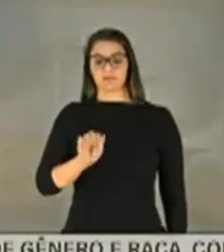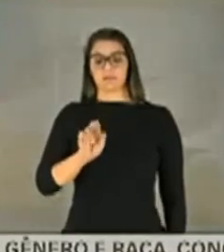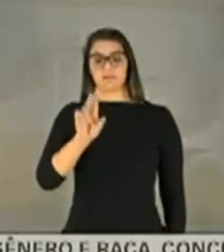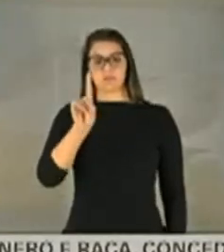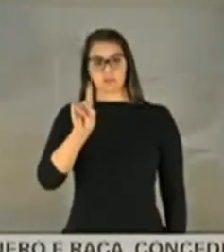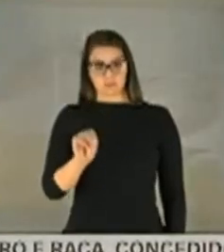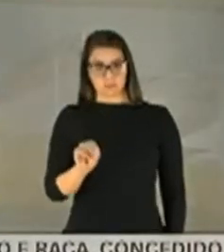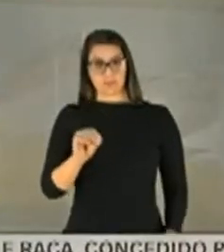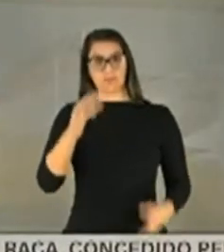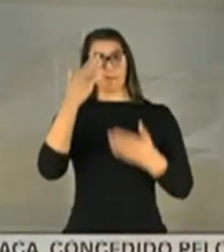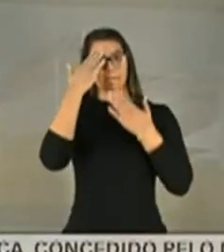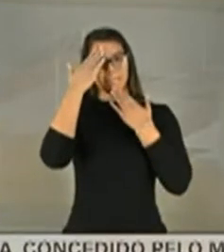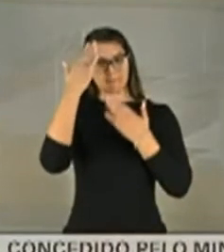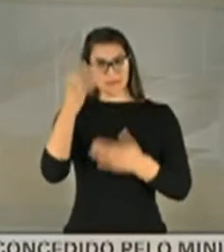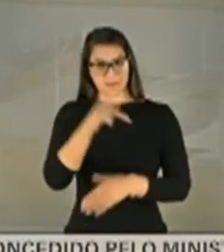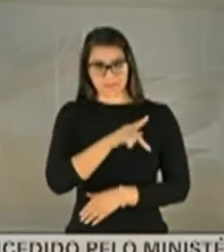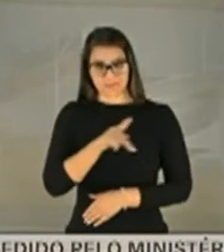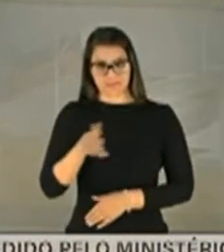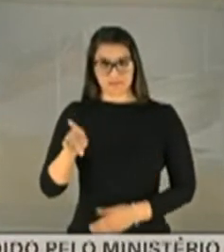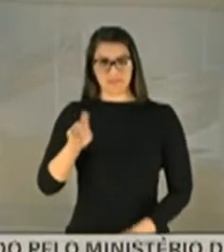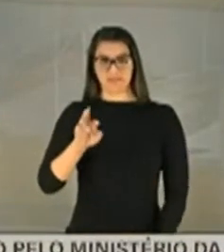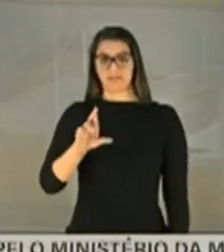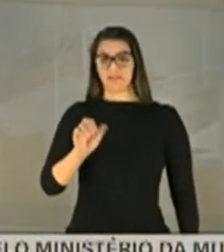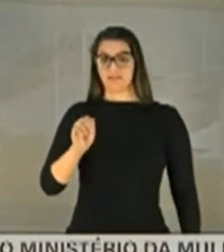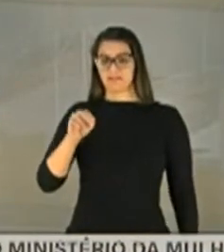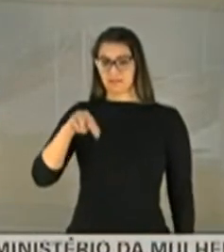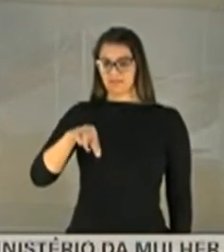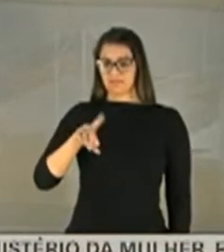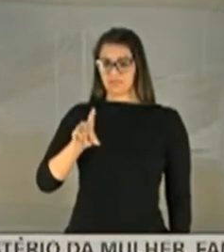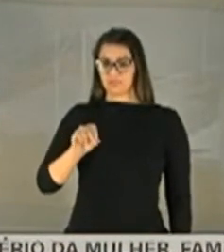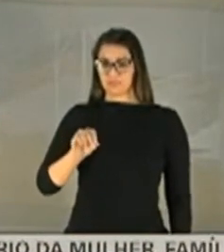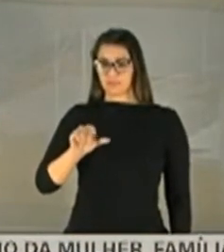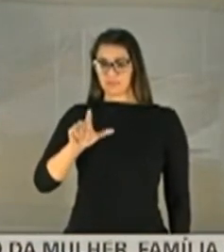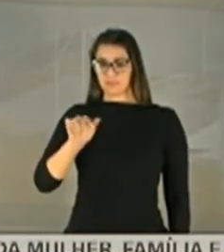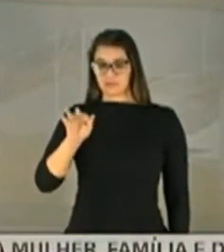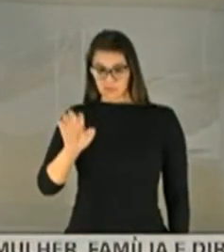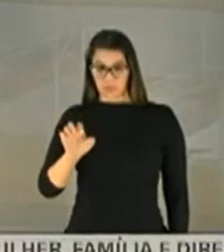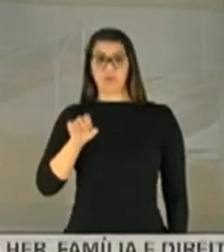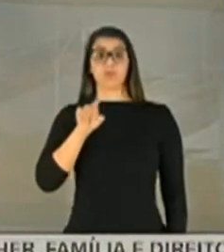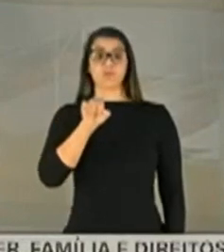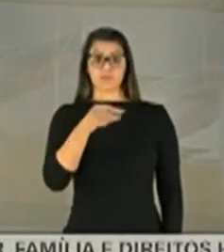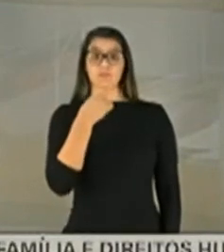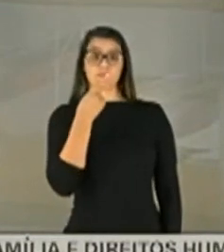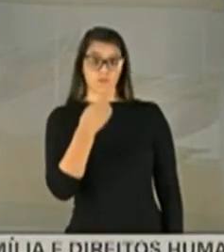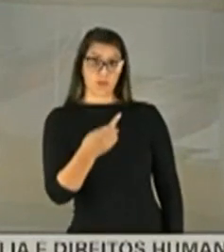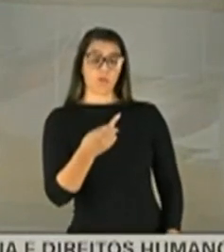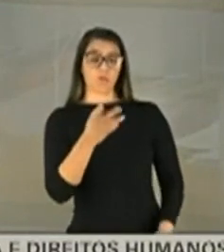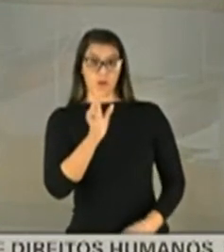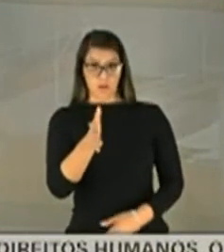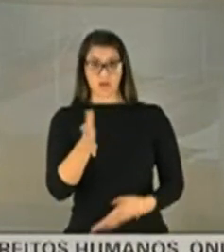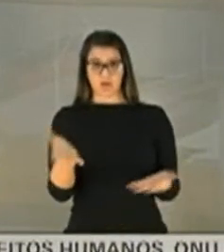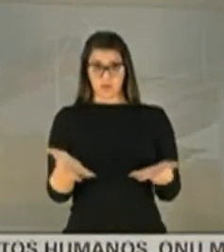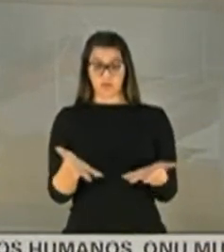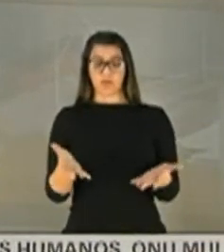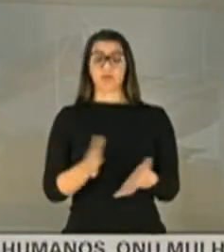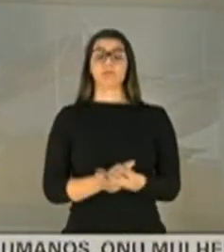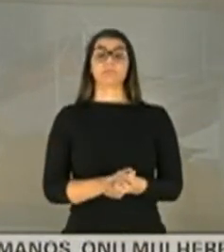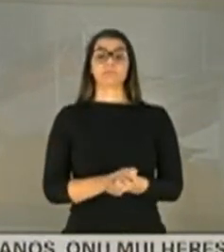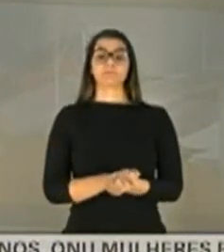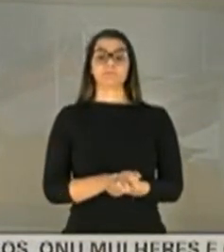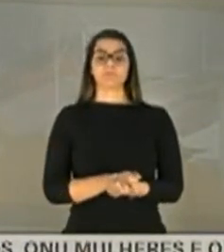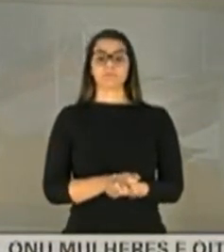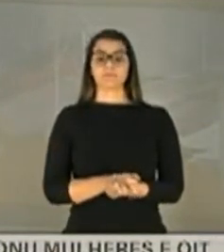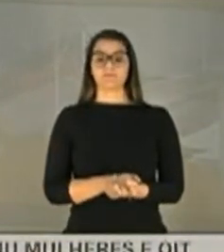Muitíssimo obrigado, presidente Randolfe Rodrigues. Eu queria até a propósito do que o senhor acabou de falar, está certo? E nada é por